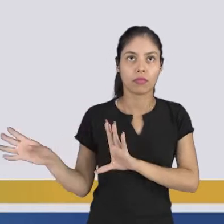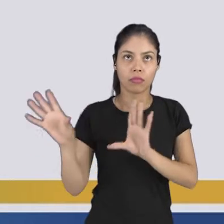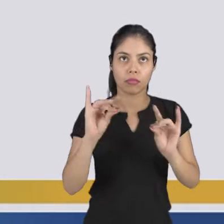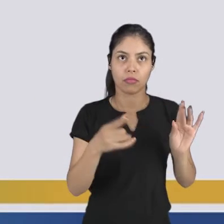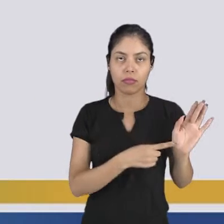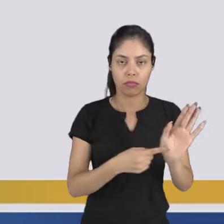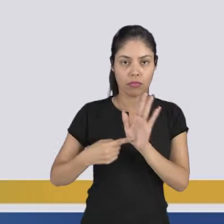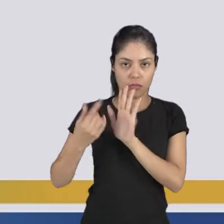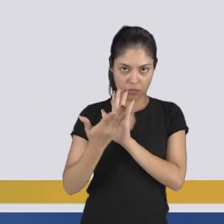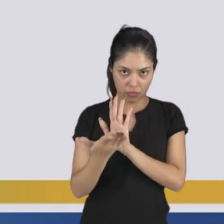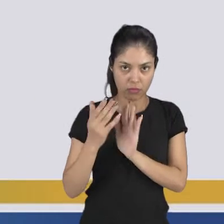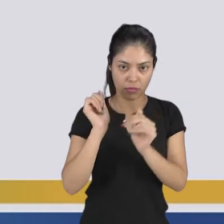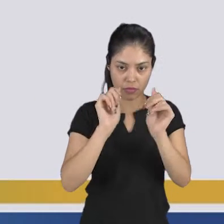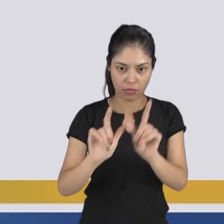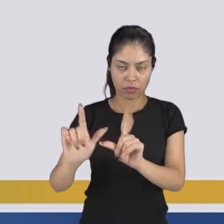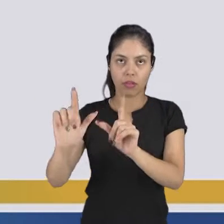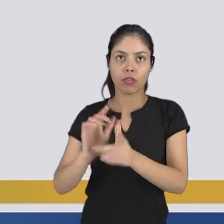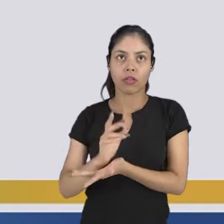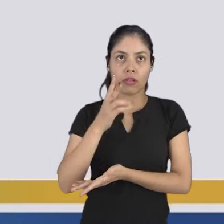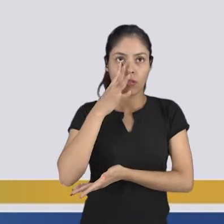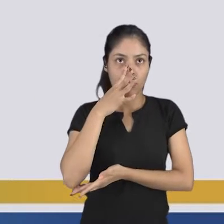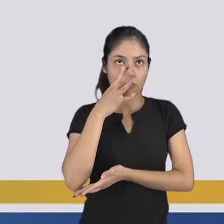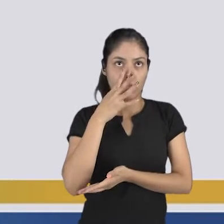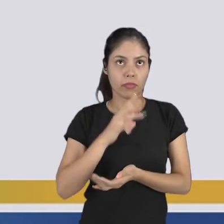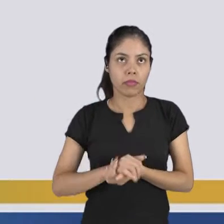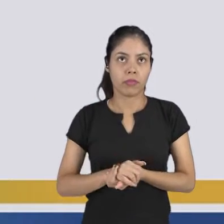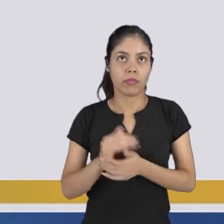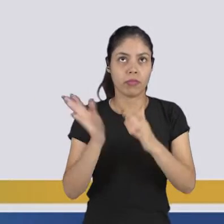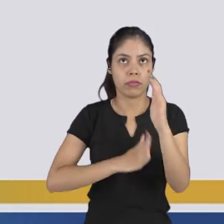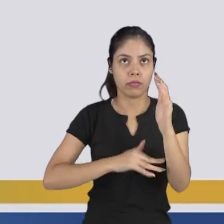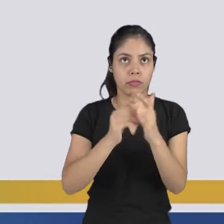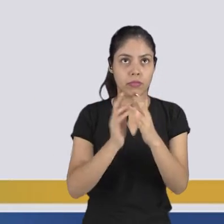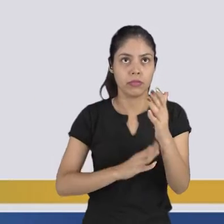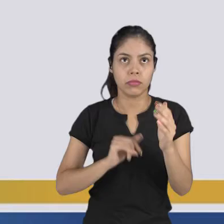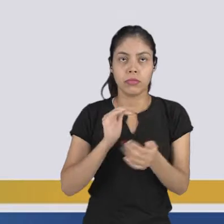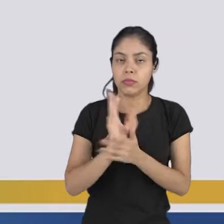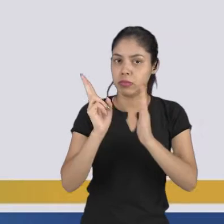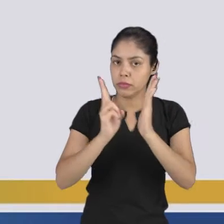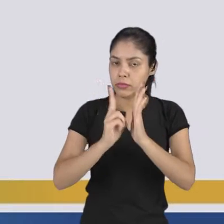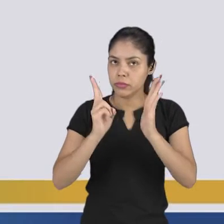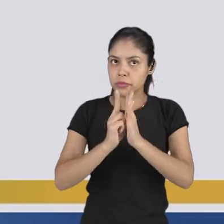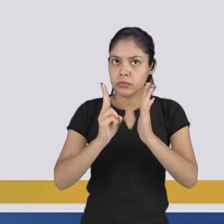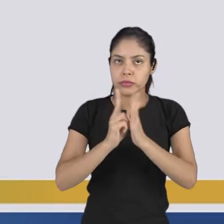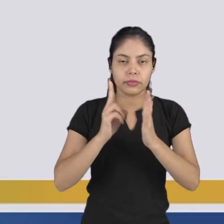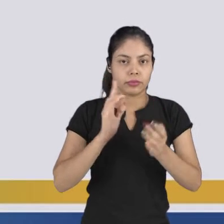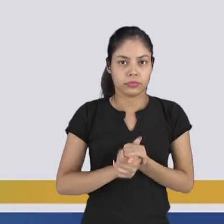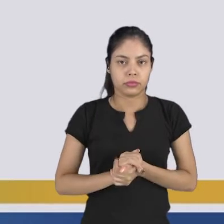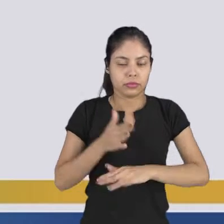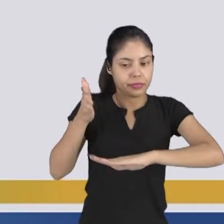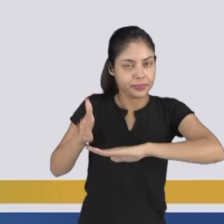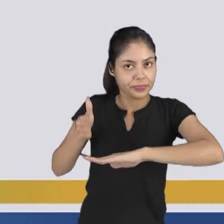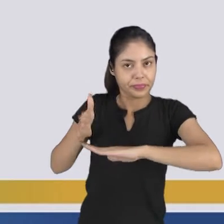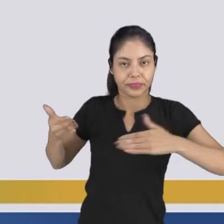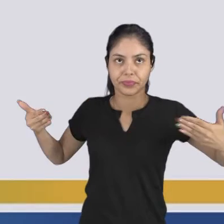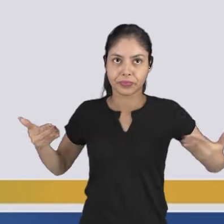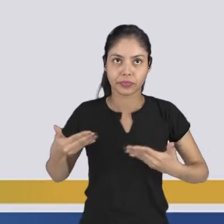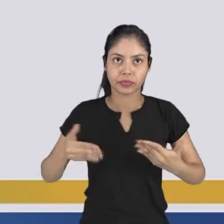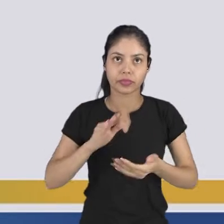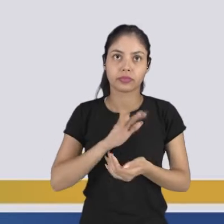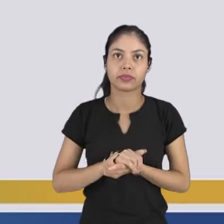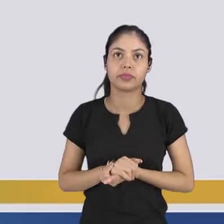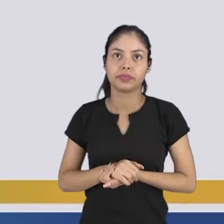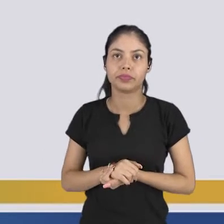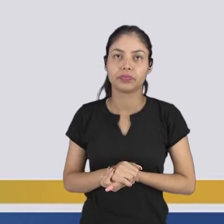nesse slide, para você observar, pinturas corporais de indígenas e pinturas corporais modernas, que é a body art.